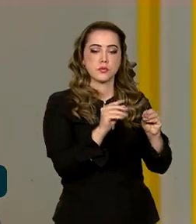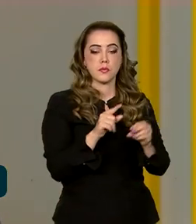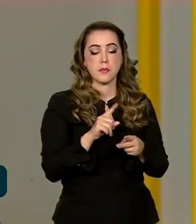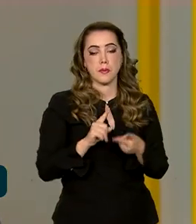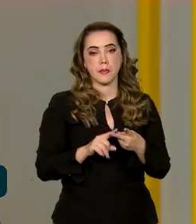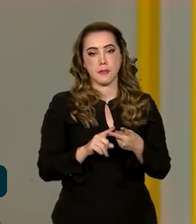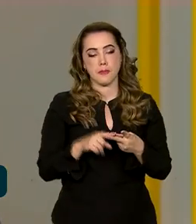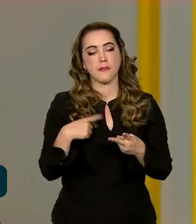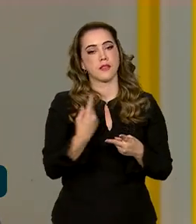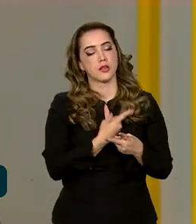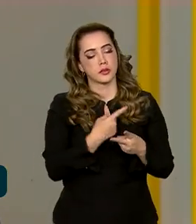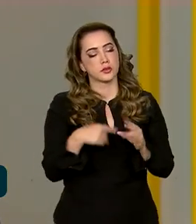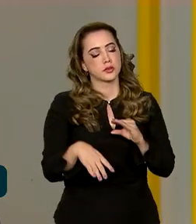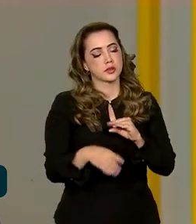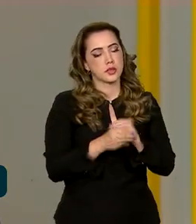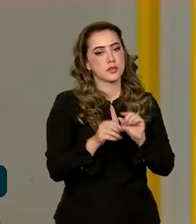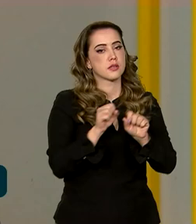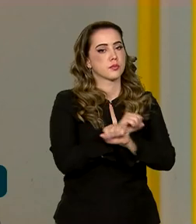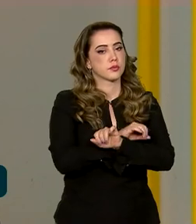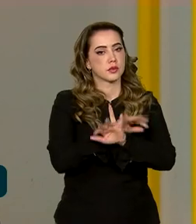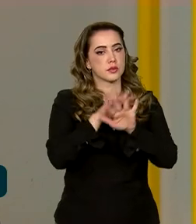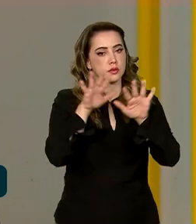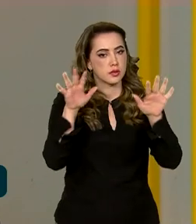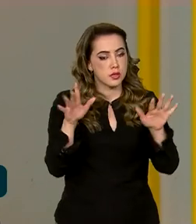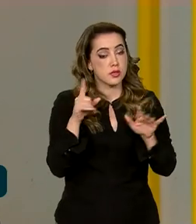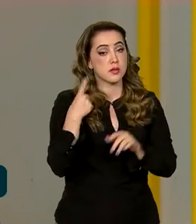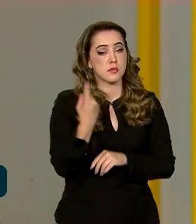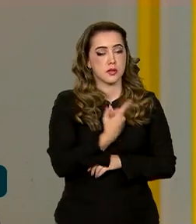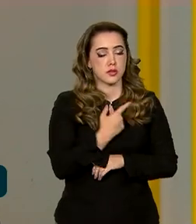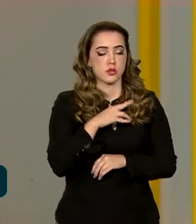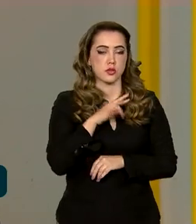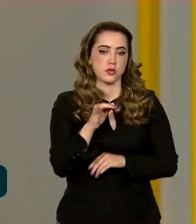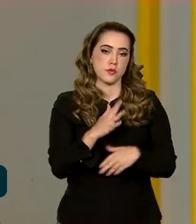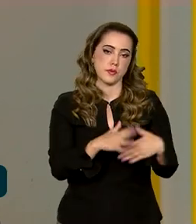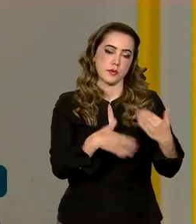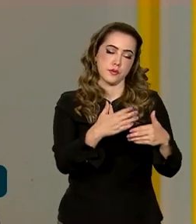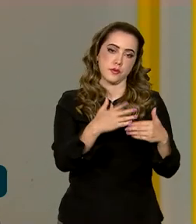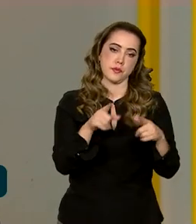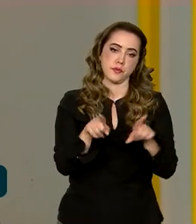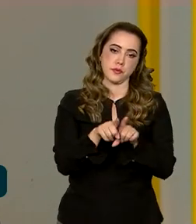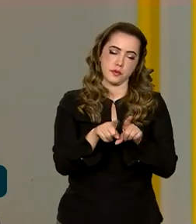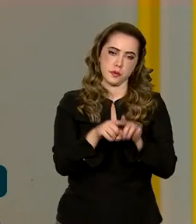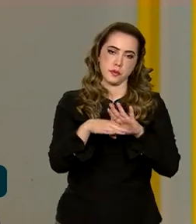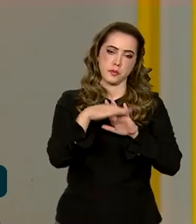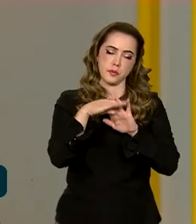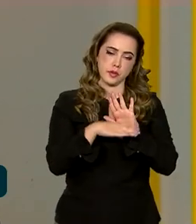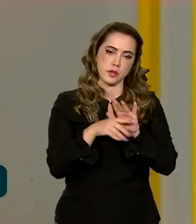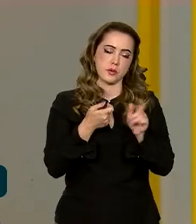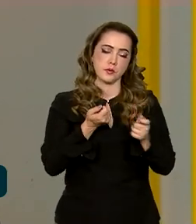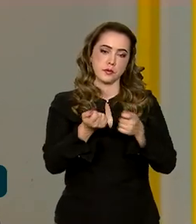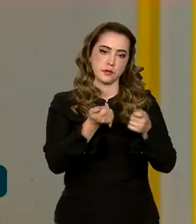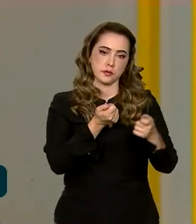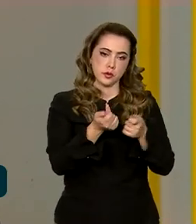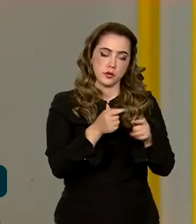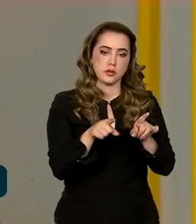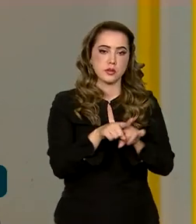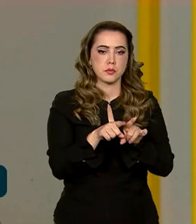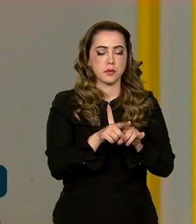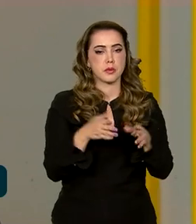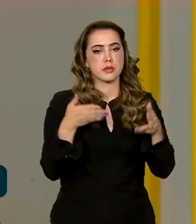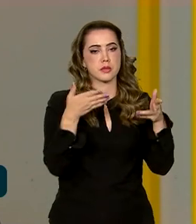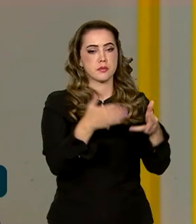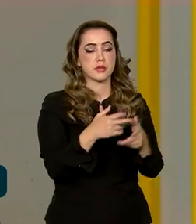um outro aspecto que a gente está acrescentando é a transparência. A gente vai desenvolver, estamos já desenvolvendo um programa que vai monitorar tanto a